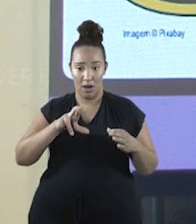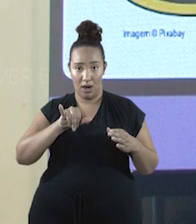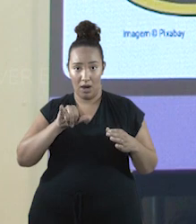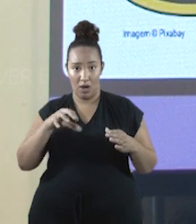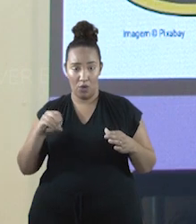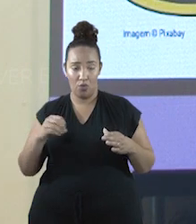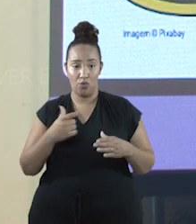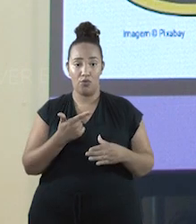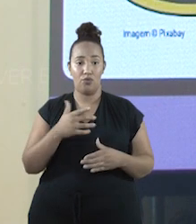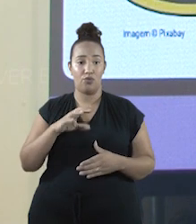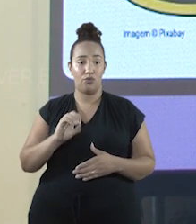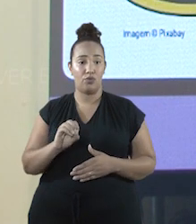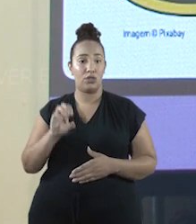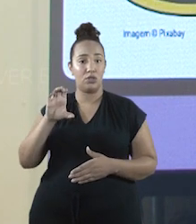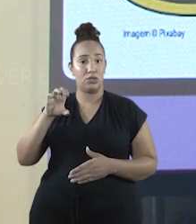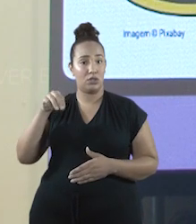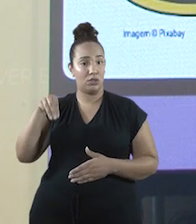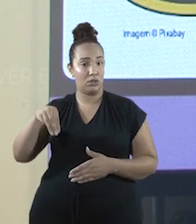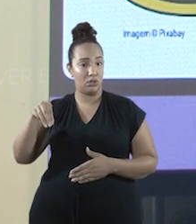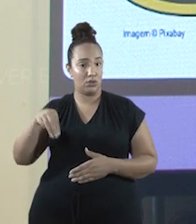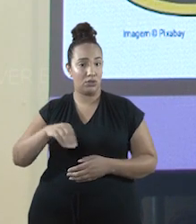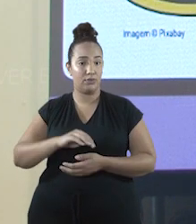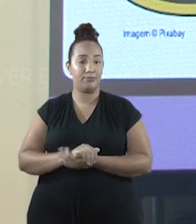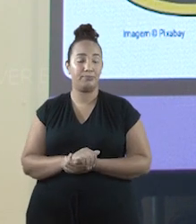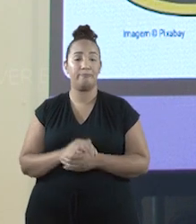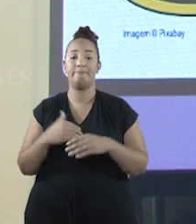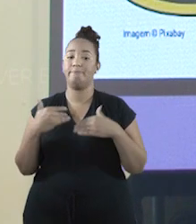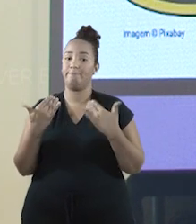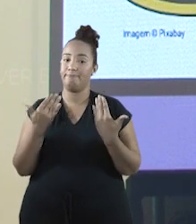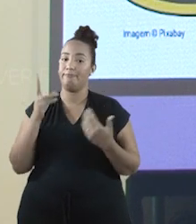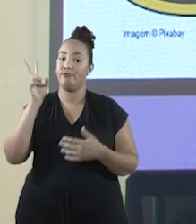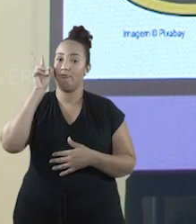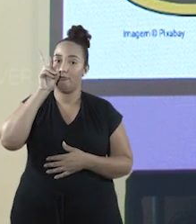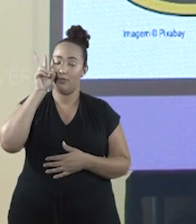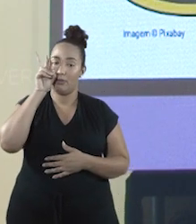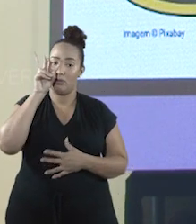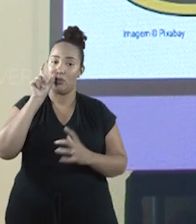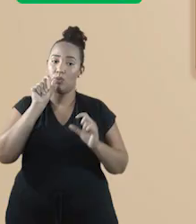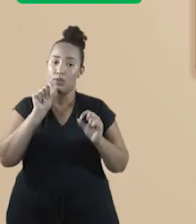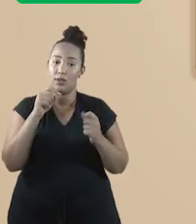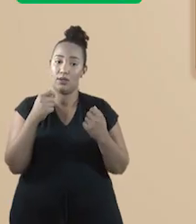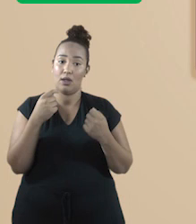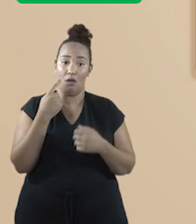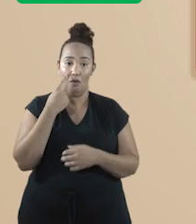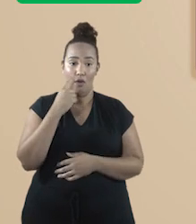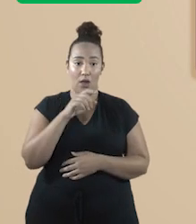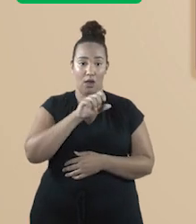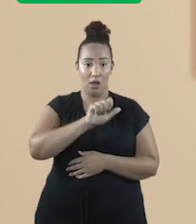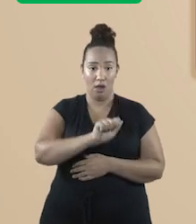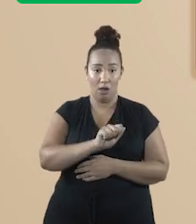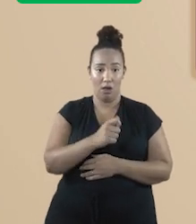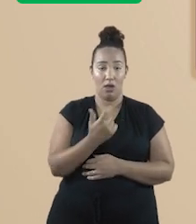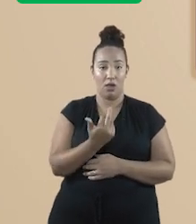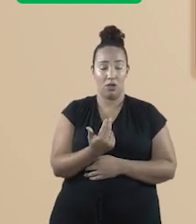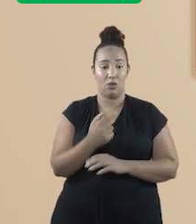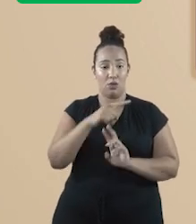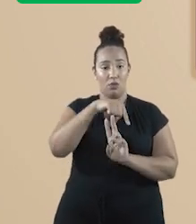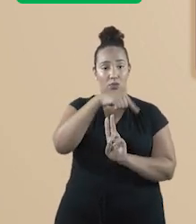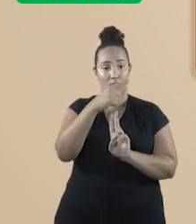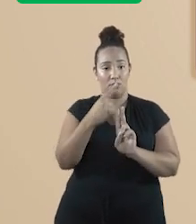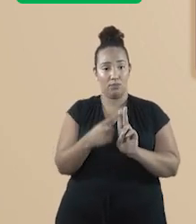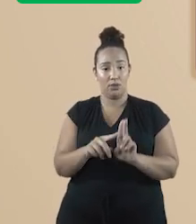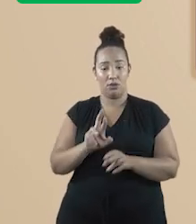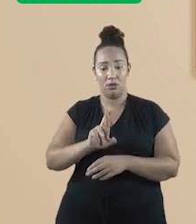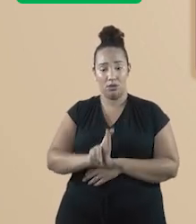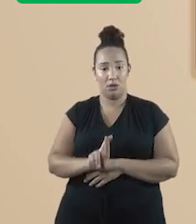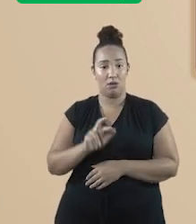centímetros? Bom, relembrando a fórmula, temos que A é igual a πr².